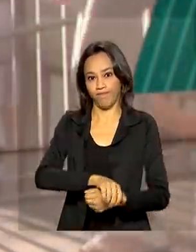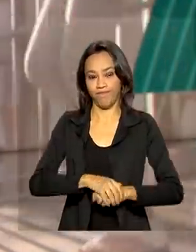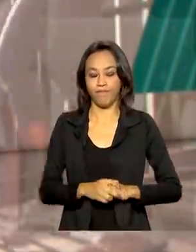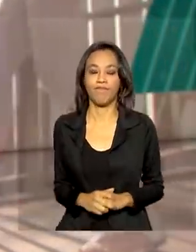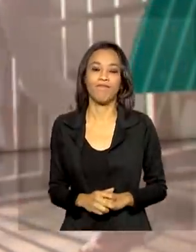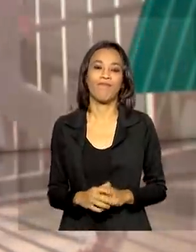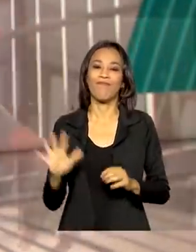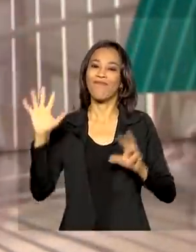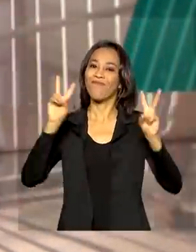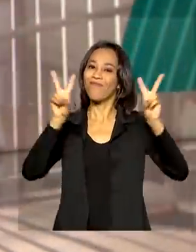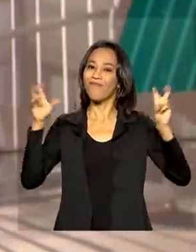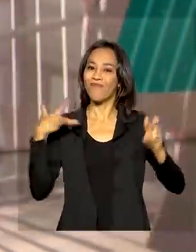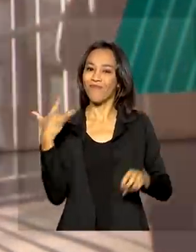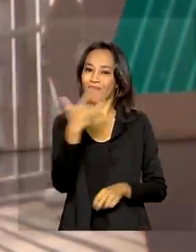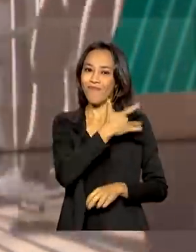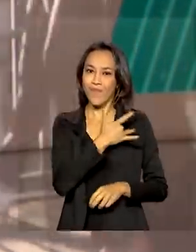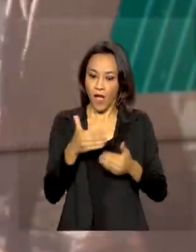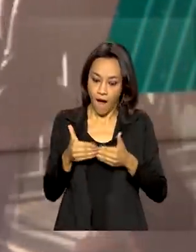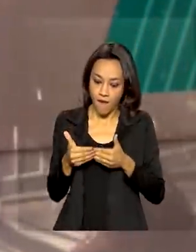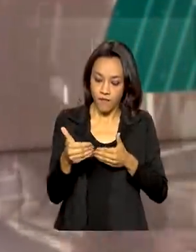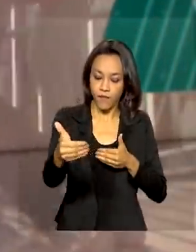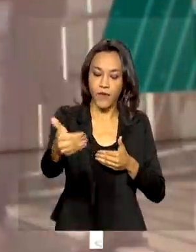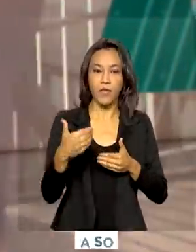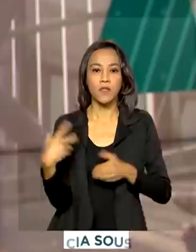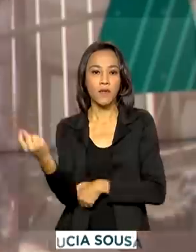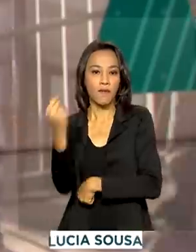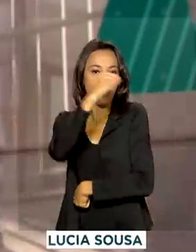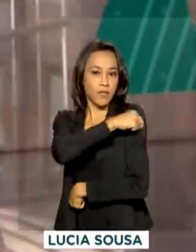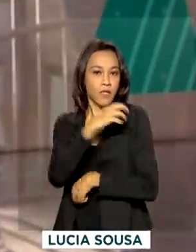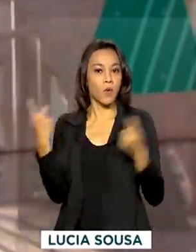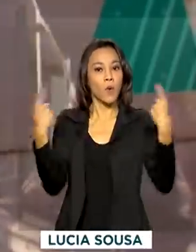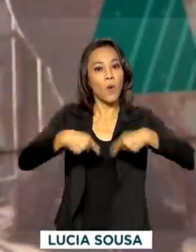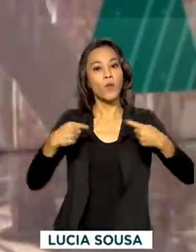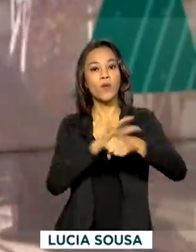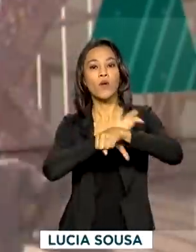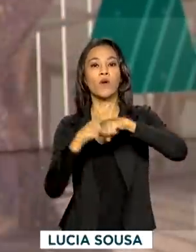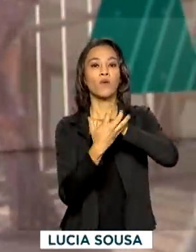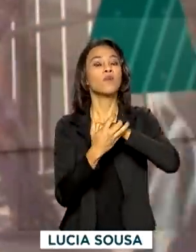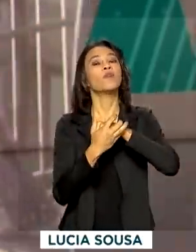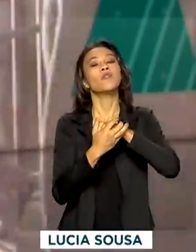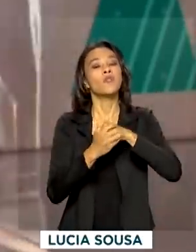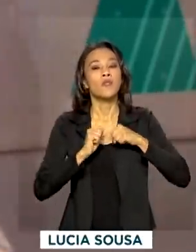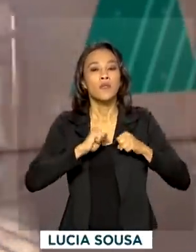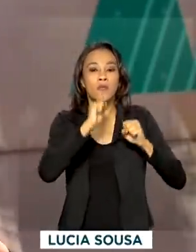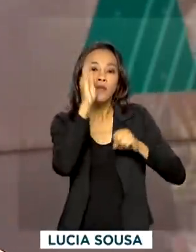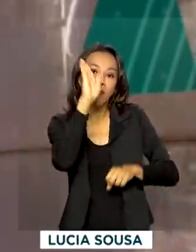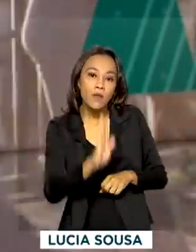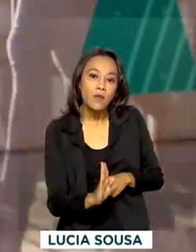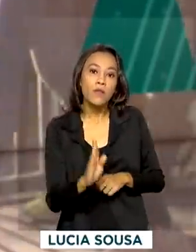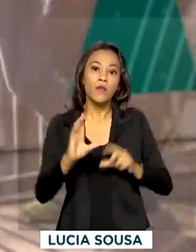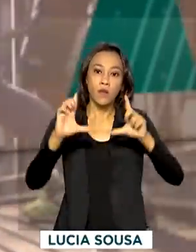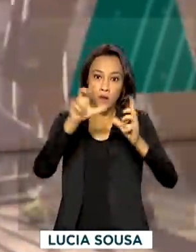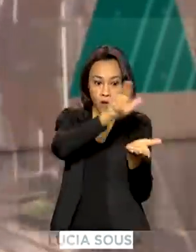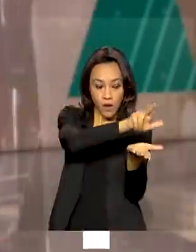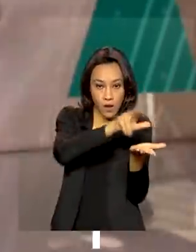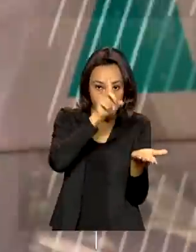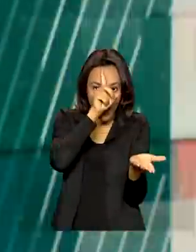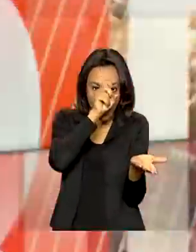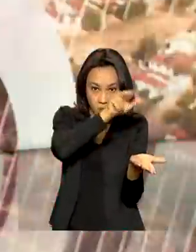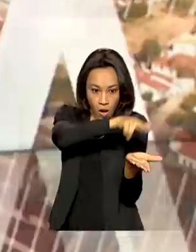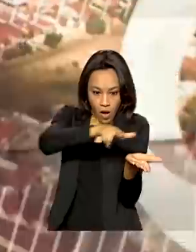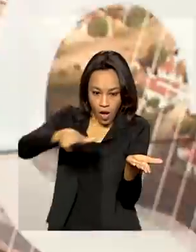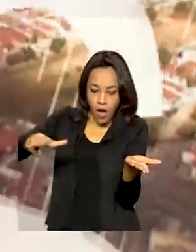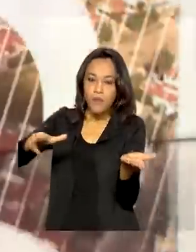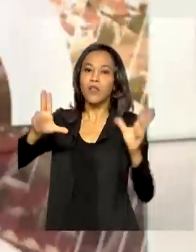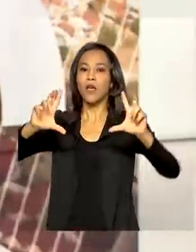Saúde agora. Com o avanço da vacinação contra a Covid-19 no Brasil, o número de leitos ocupados diminuiu. Segundo o